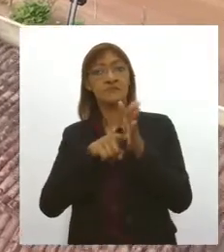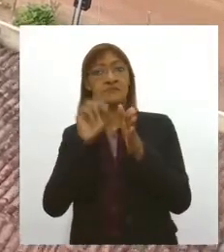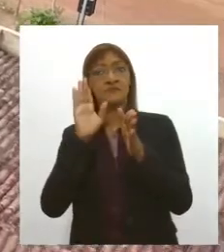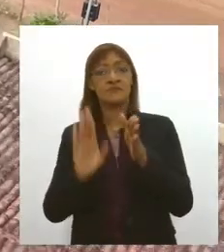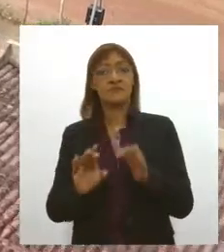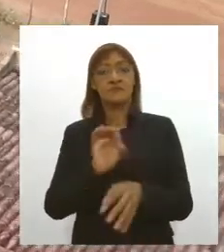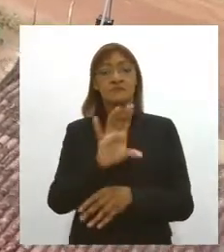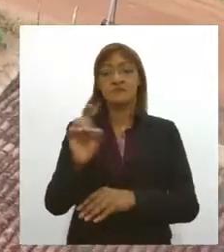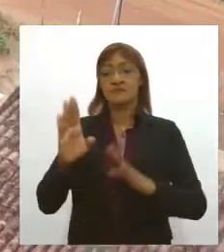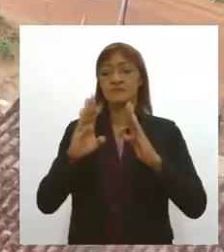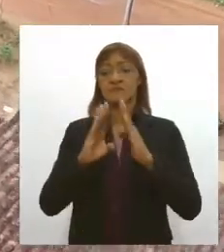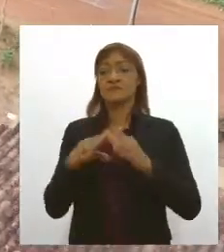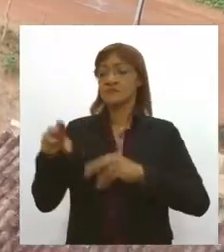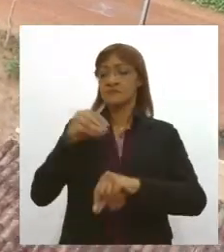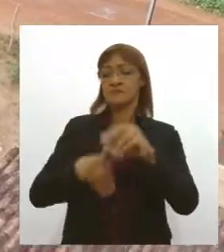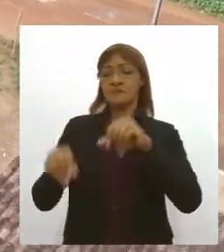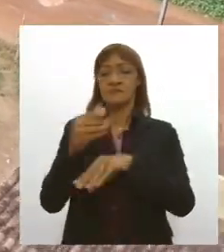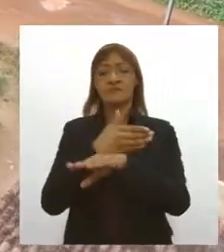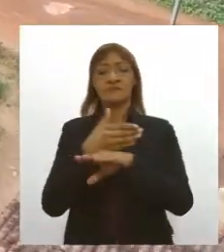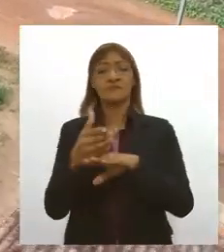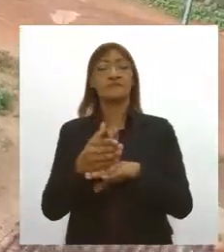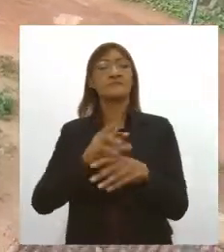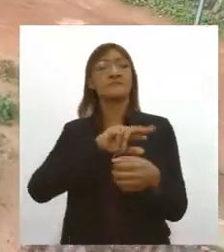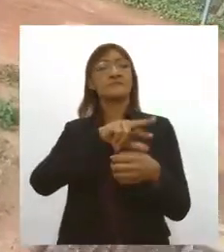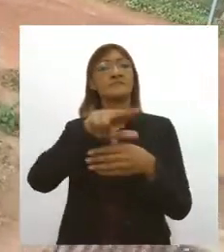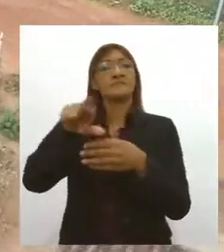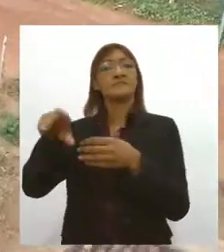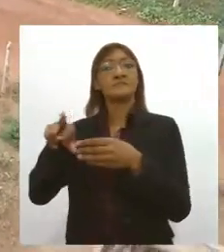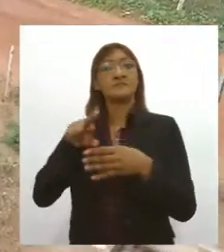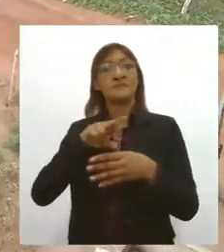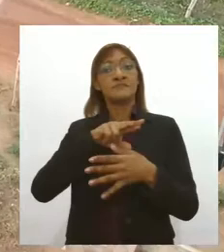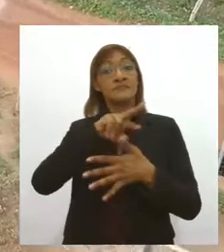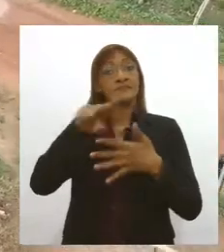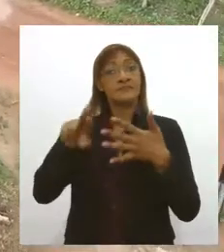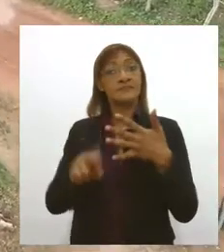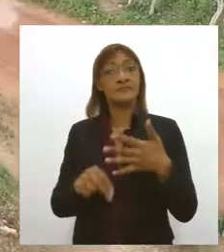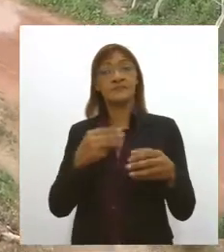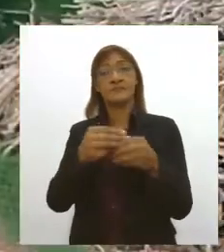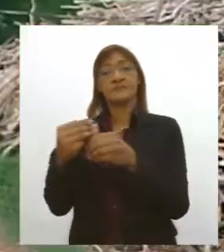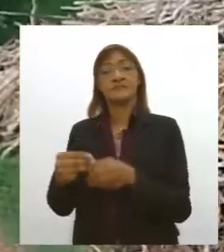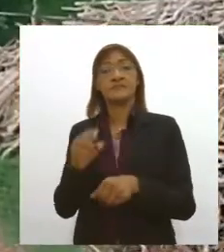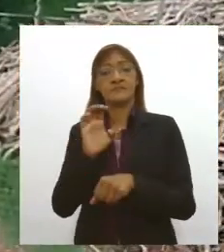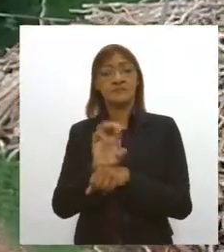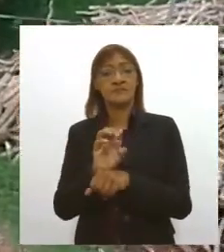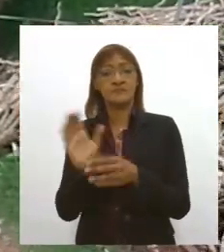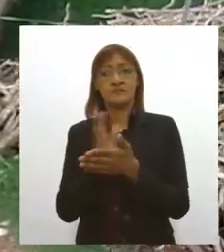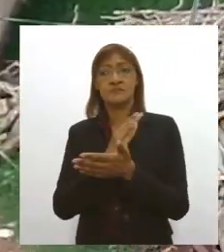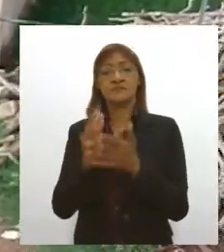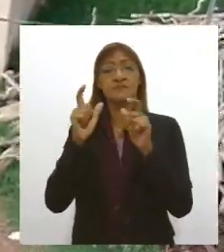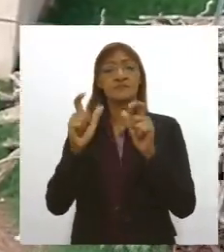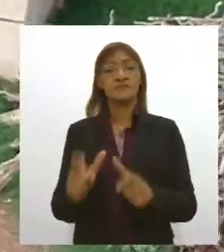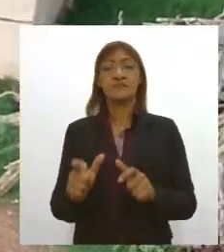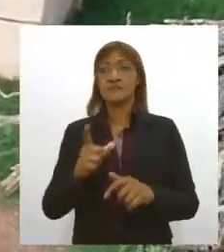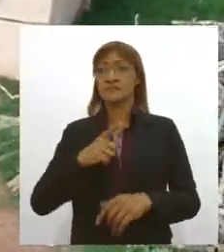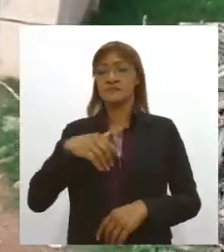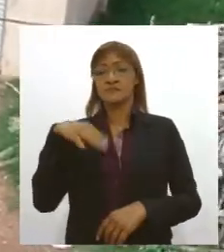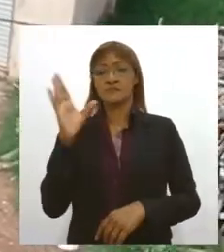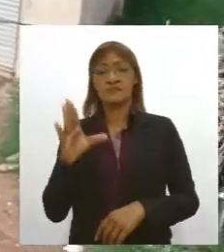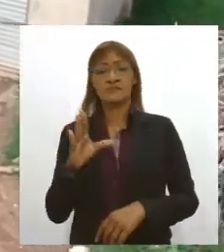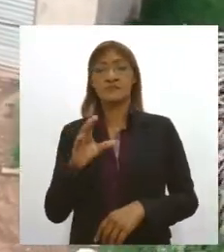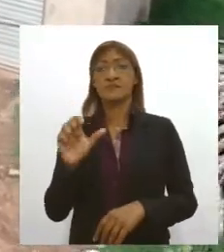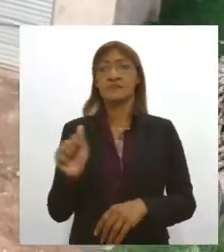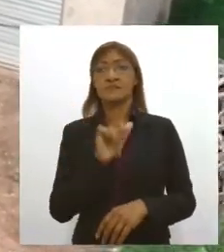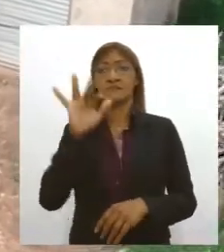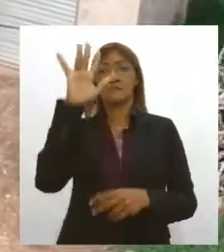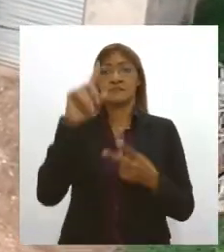farinha estão presentes em vários municípios do estado com destaque para algumas regiões produtoras como Lagarto